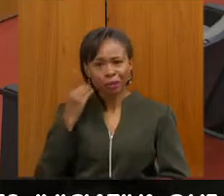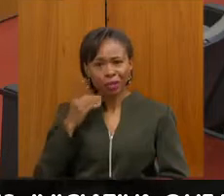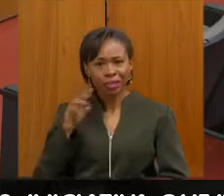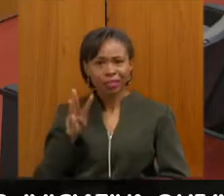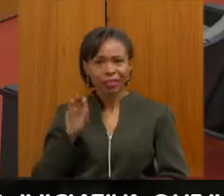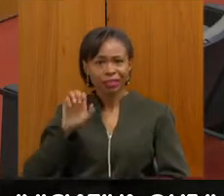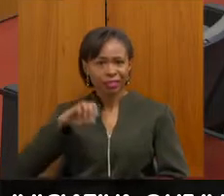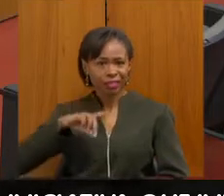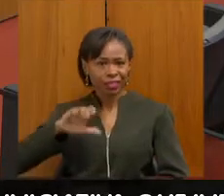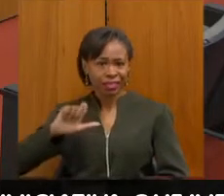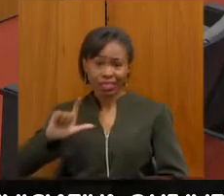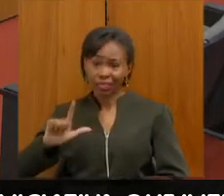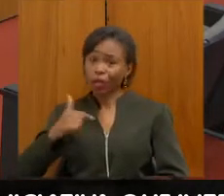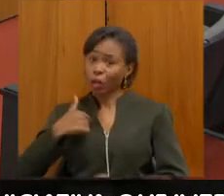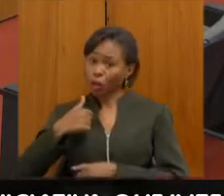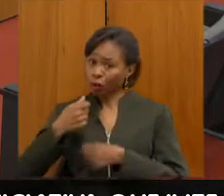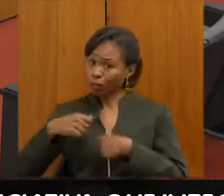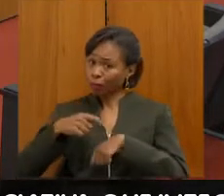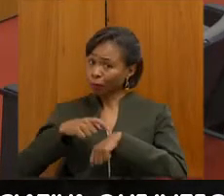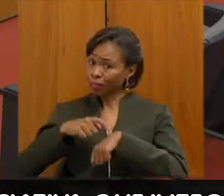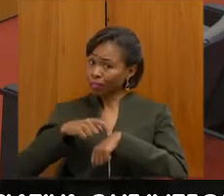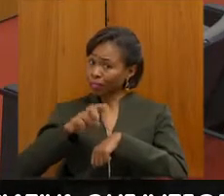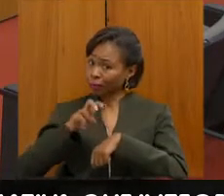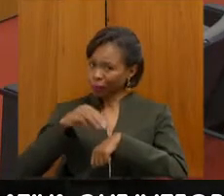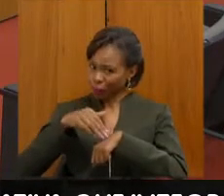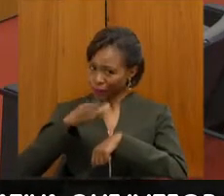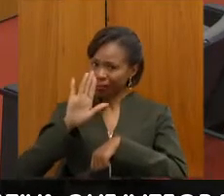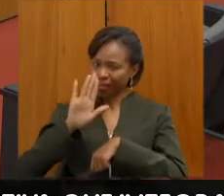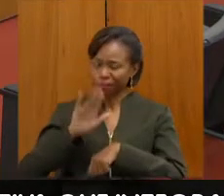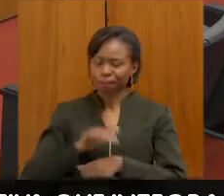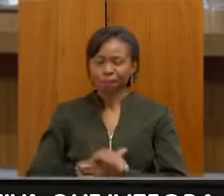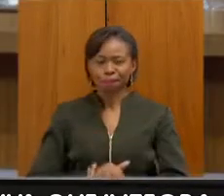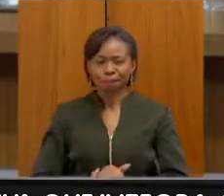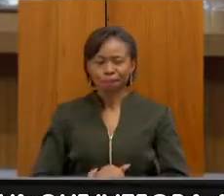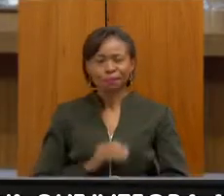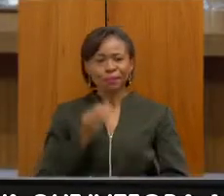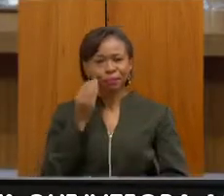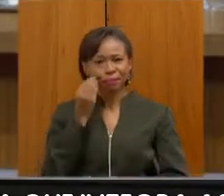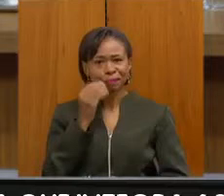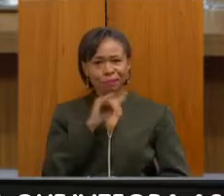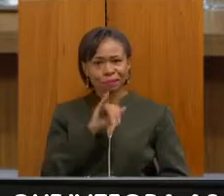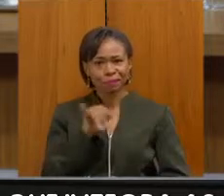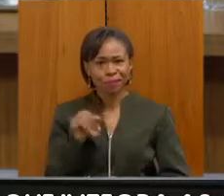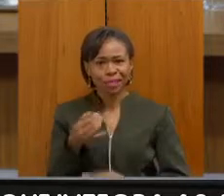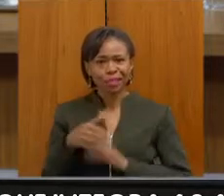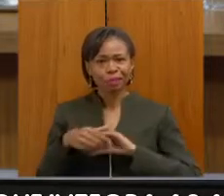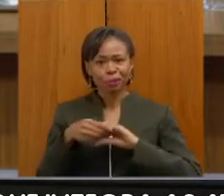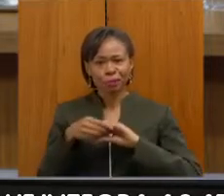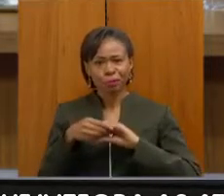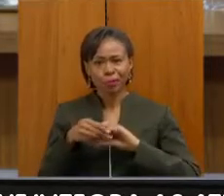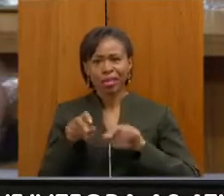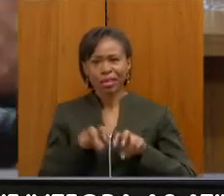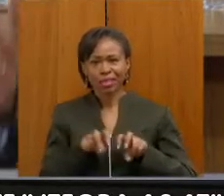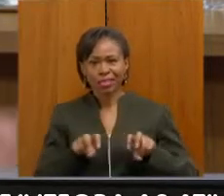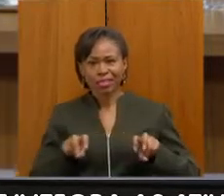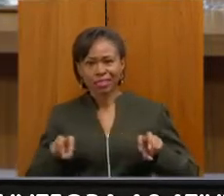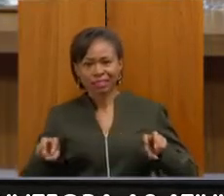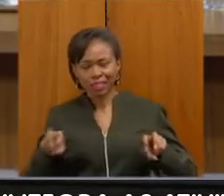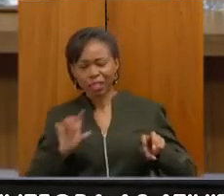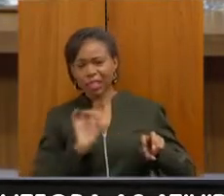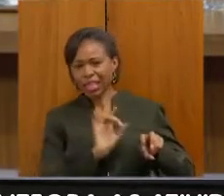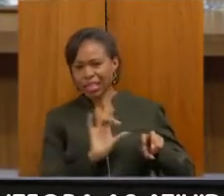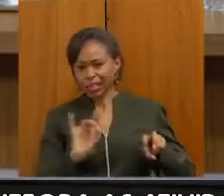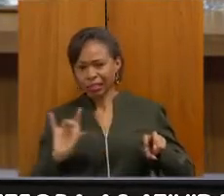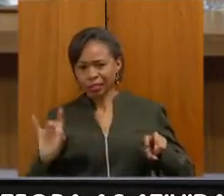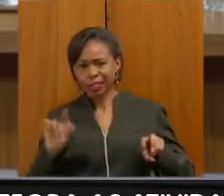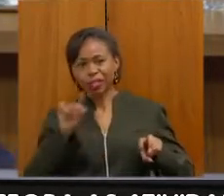acho que vou precisar de mais do que os cinco minutos. Bom, aproveito a pessoa dele para cumprimentar os demais membros da mesa, o auditório e de quem